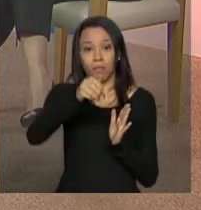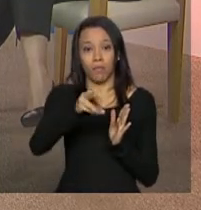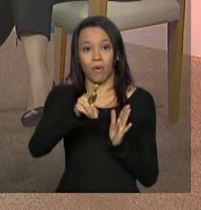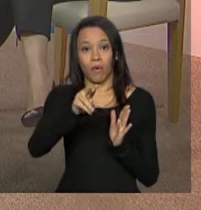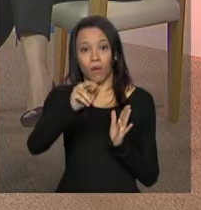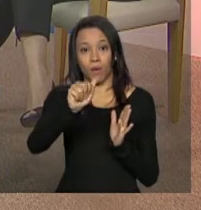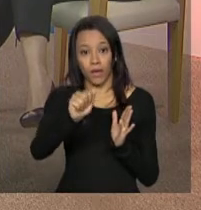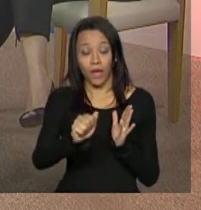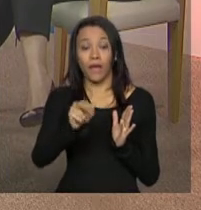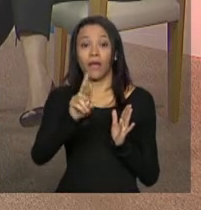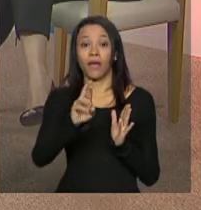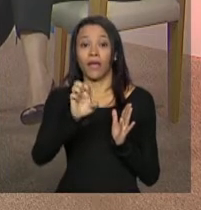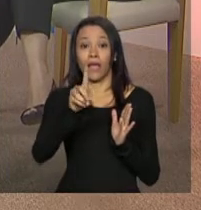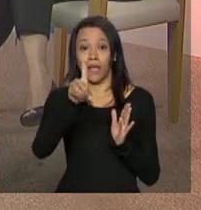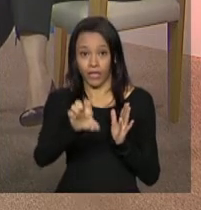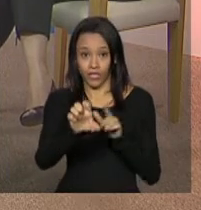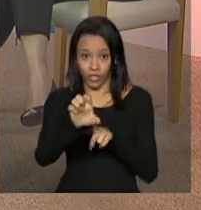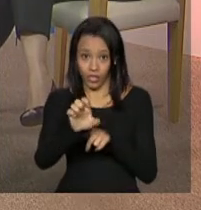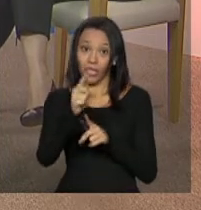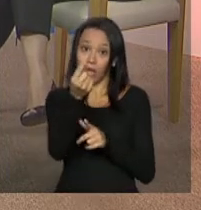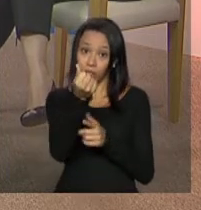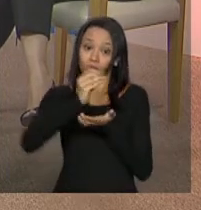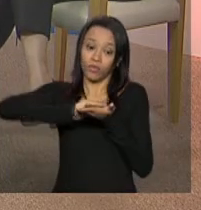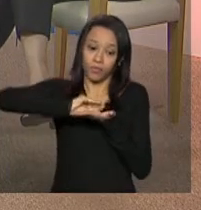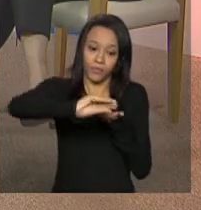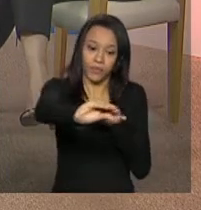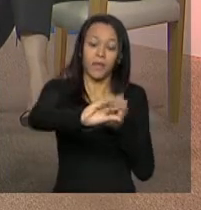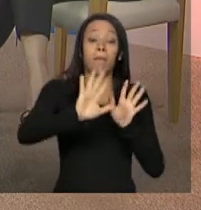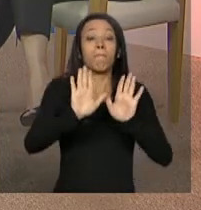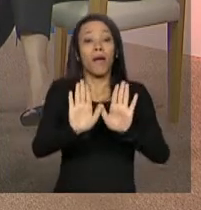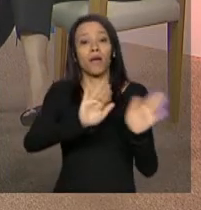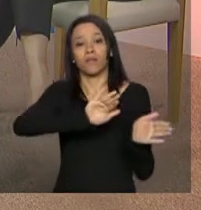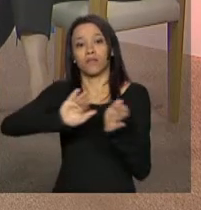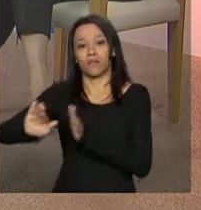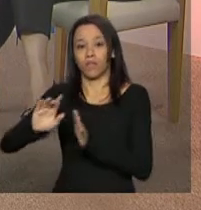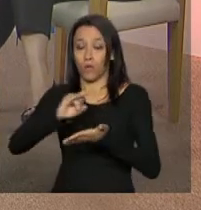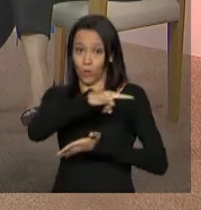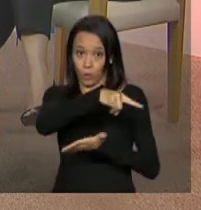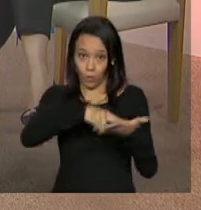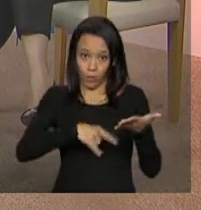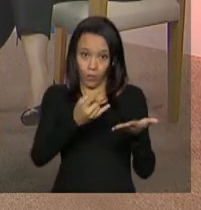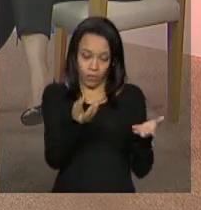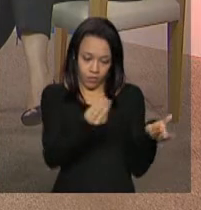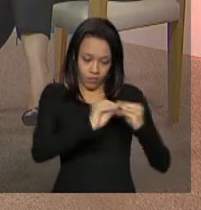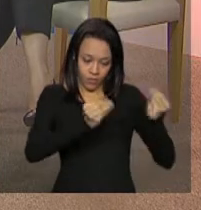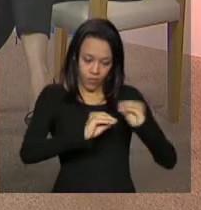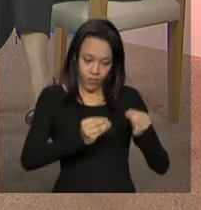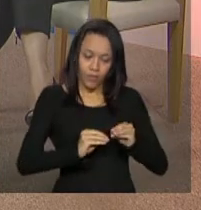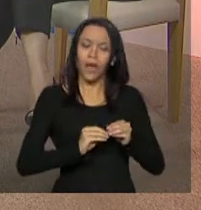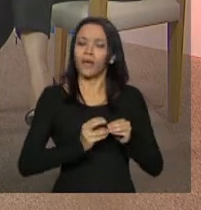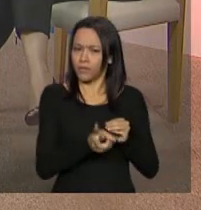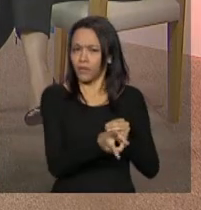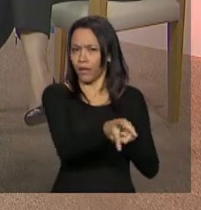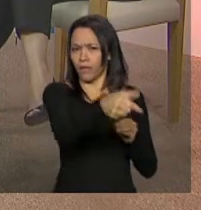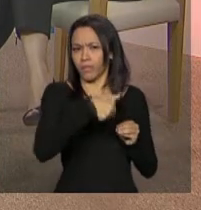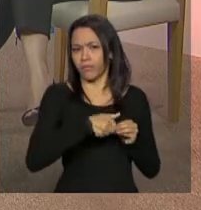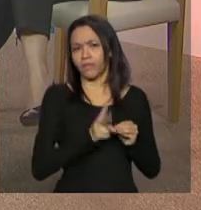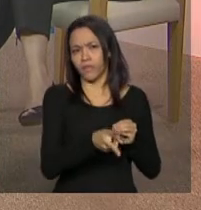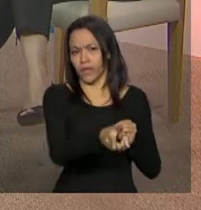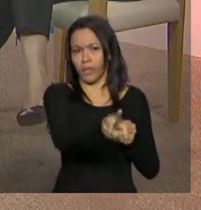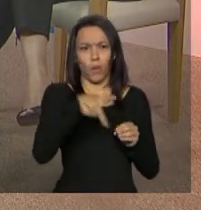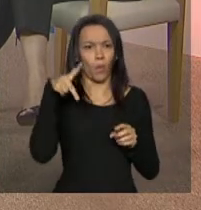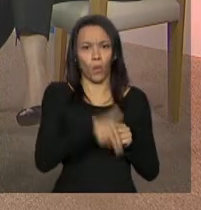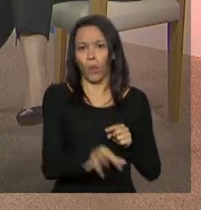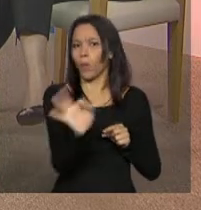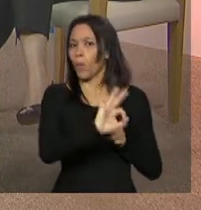cadastro é permanente, o cadastro é uma resposta à legislação que já previa desde